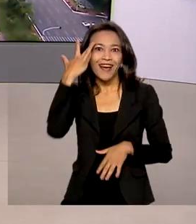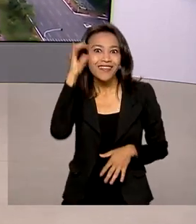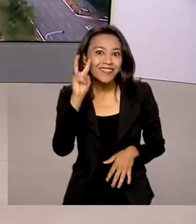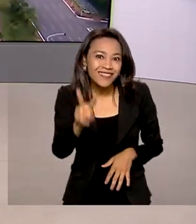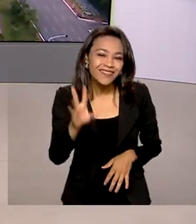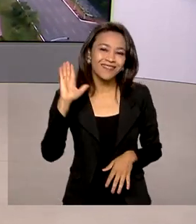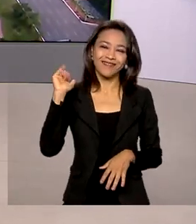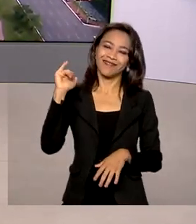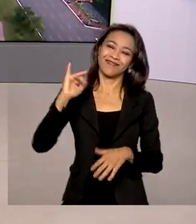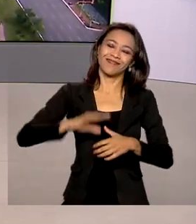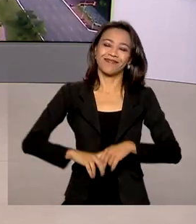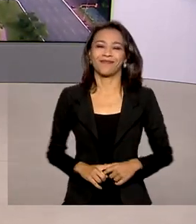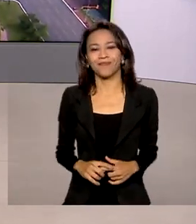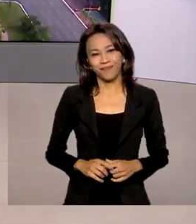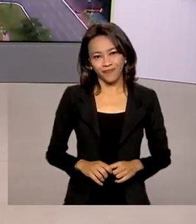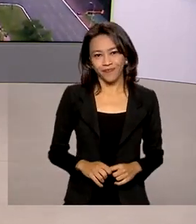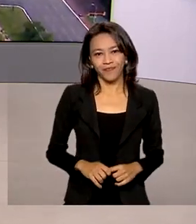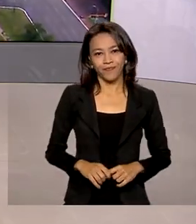amanhã. Até lá!